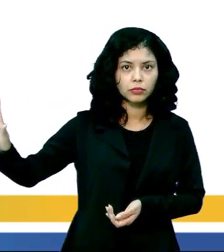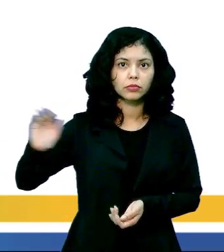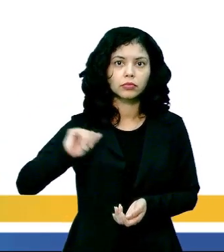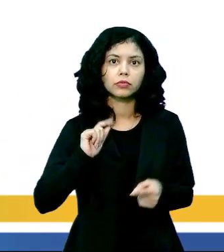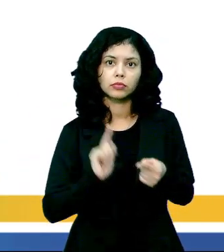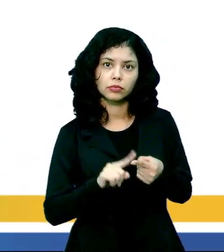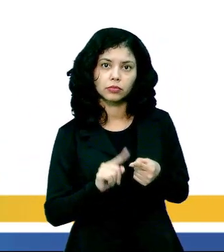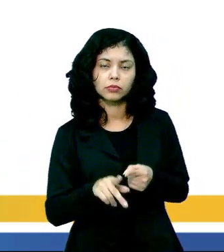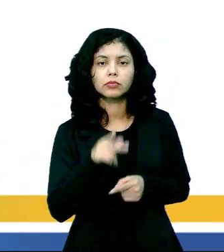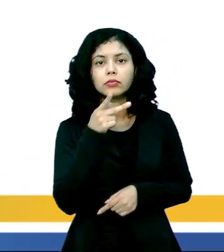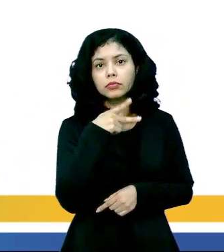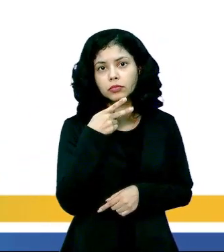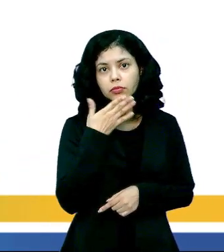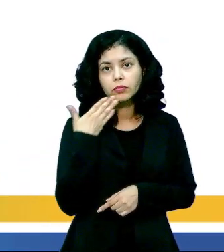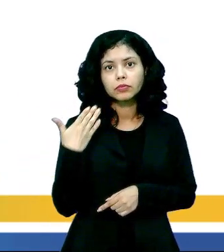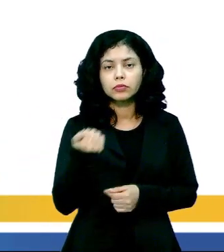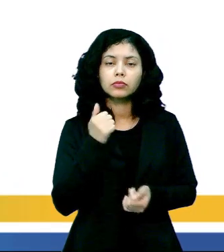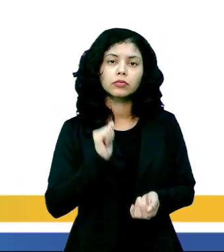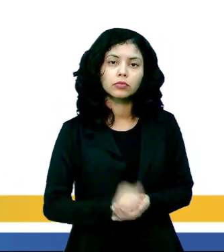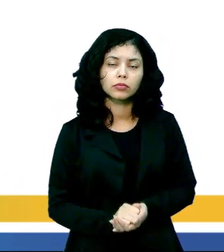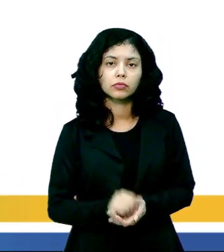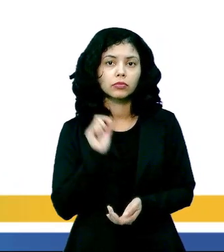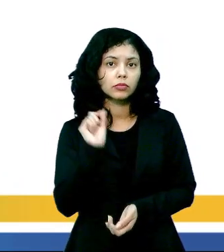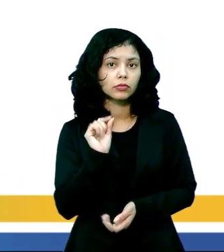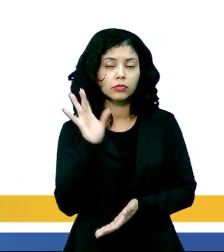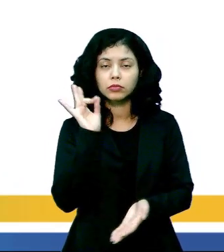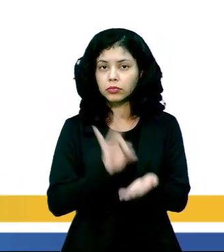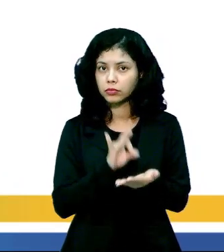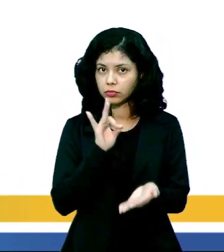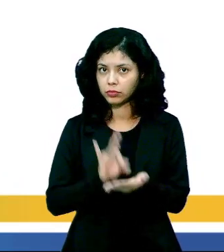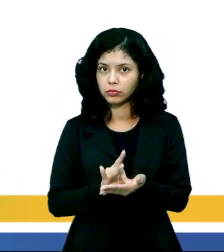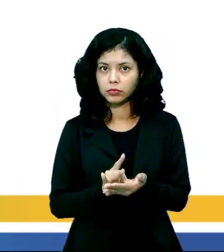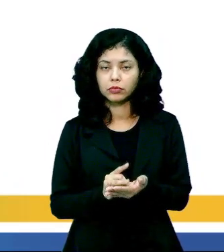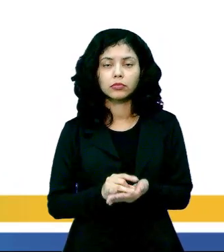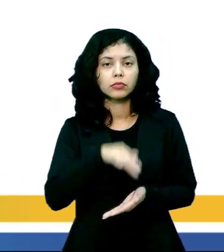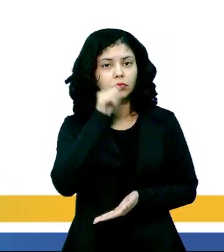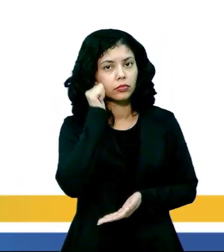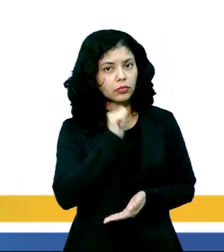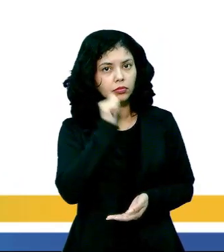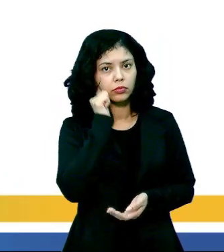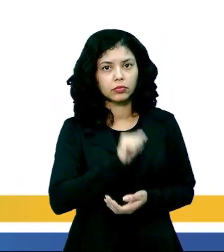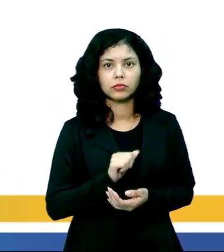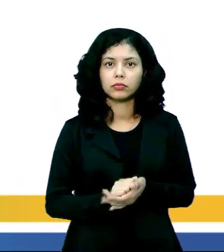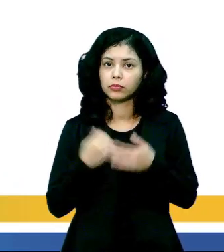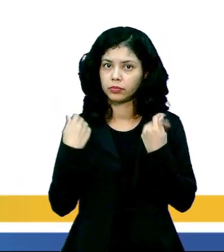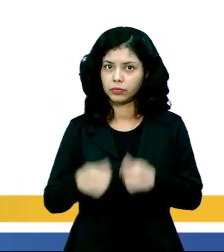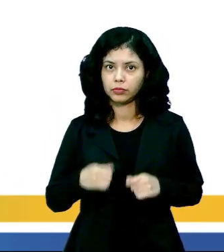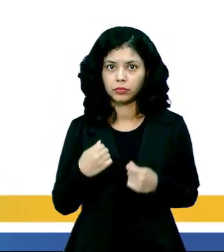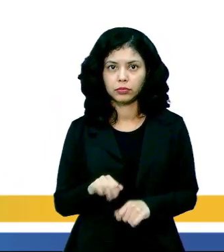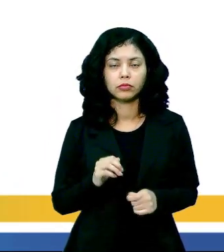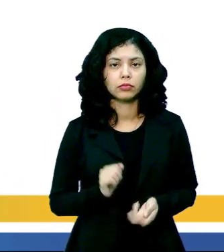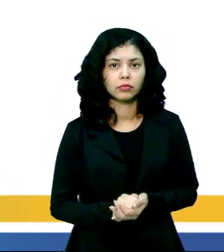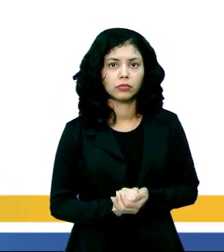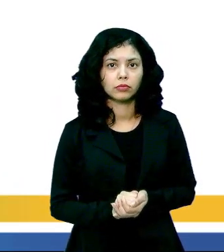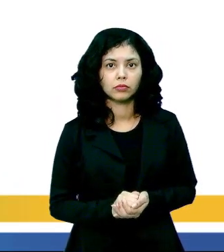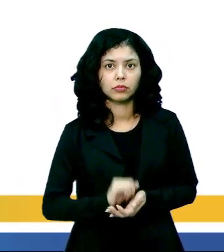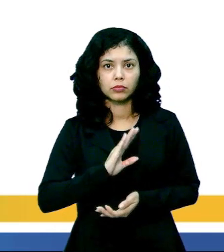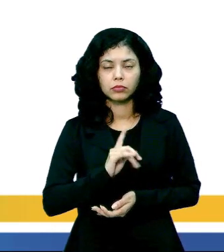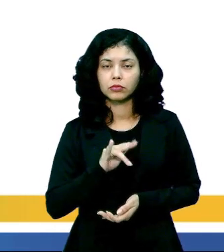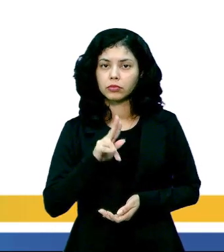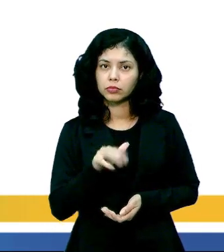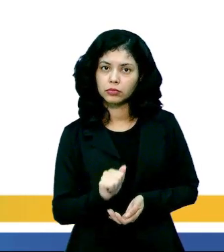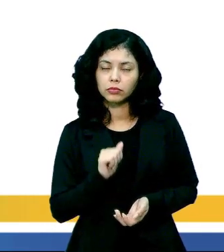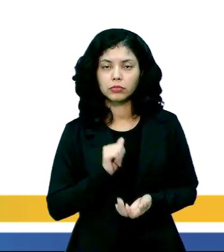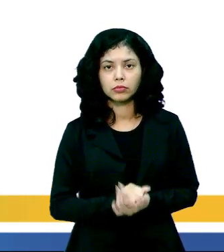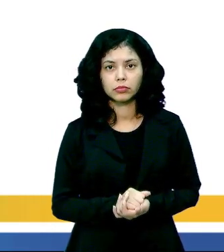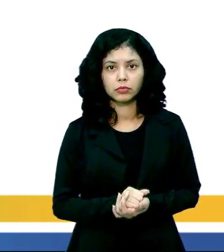para favorecer o ideal de que a verdadeira feminista deveria ser combativa e,